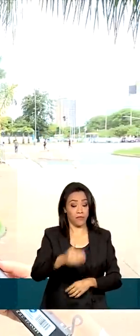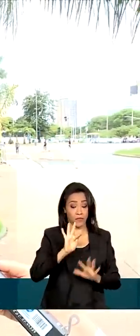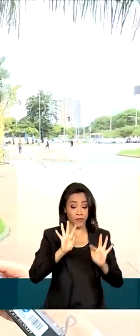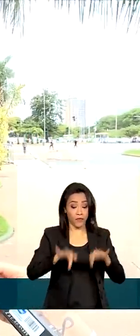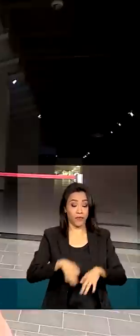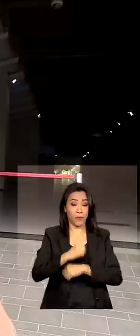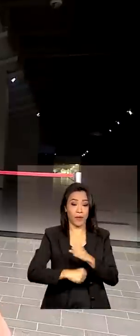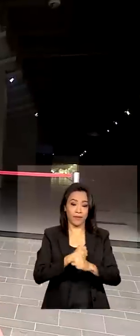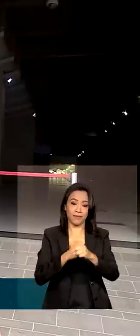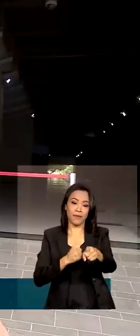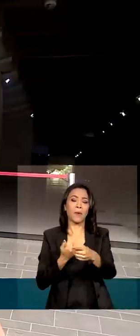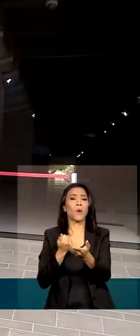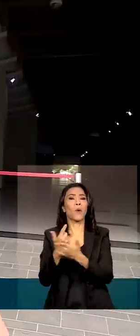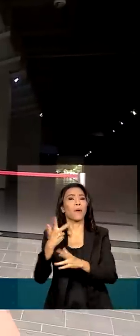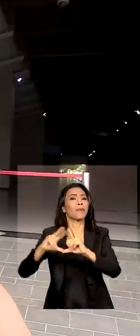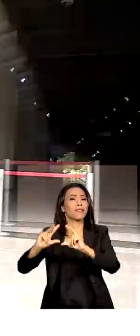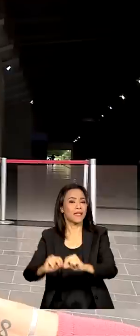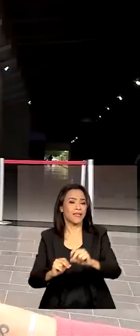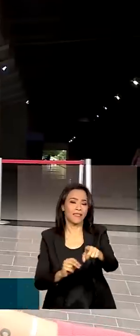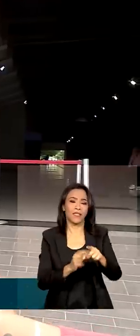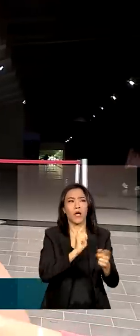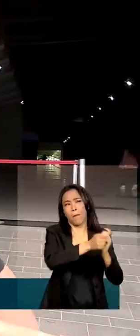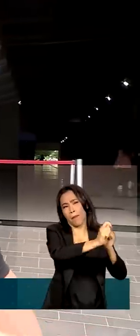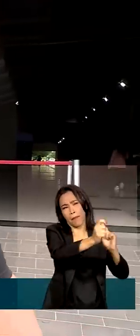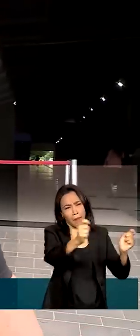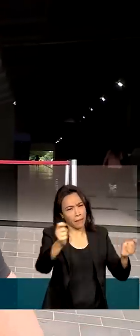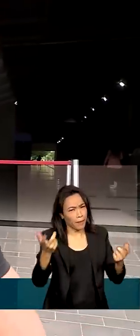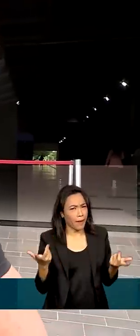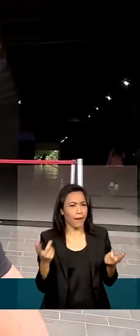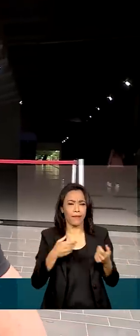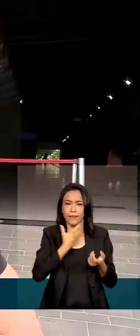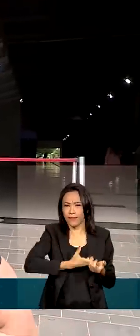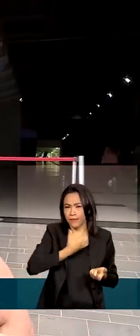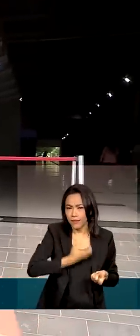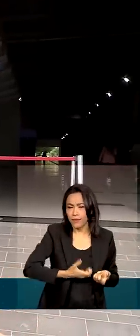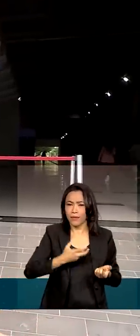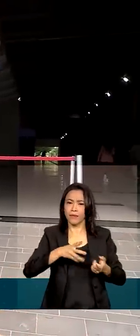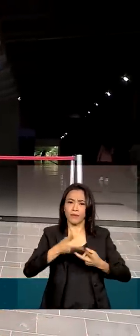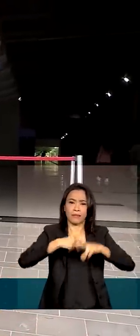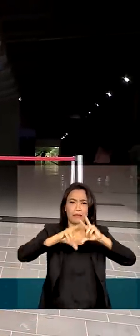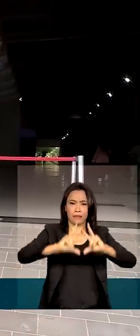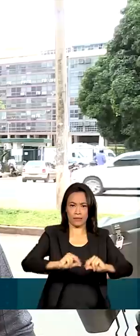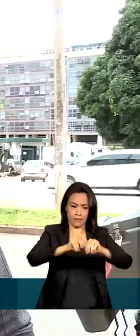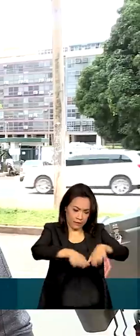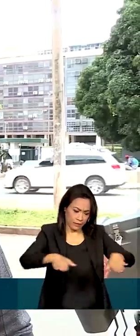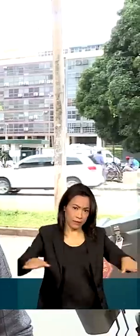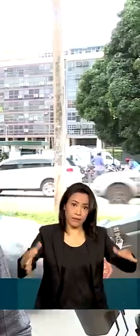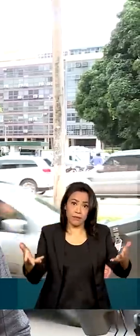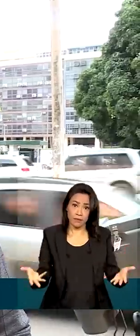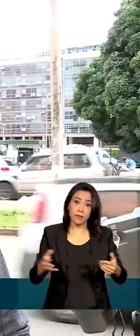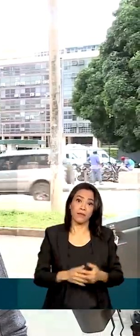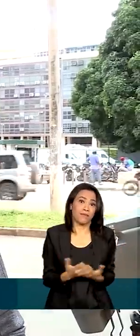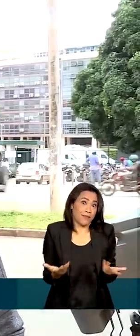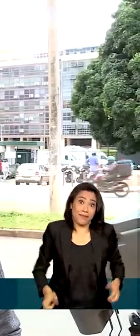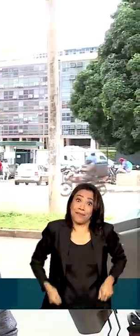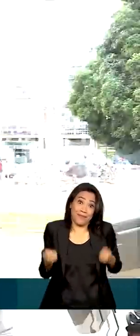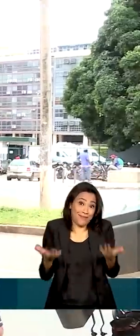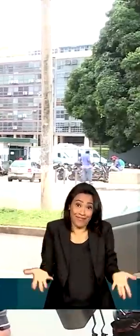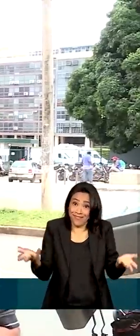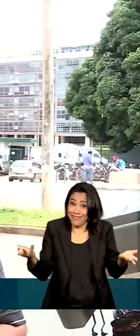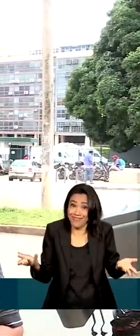para a família, para o Natal. Pagar conta, Tem Natal aí, tem presente para as crianças, essas coisas. Mas como é que não gasta?